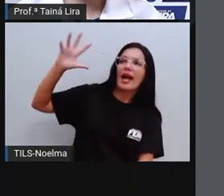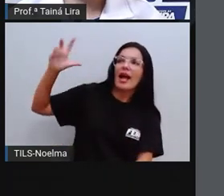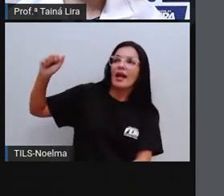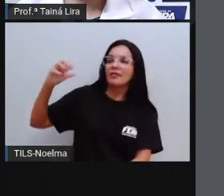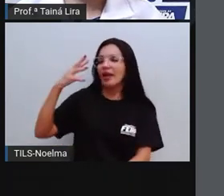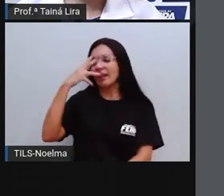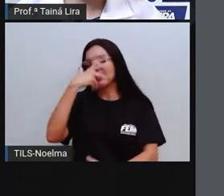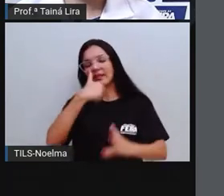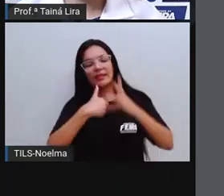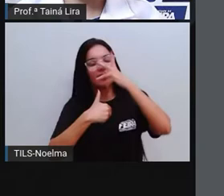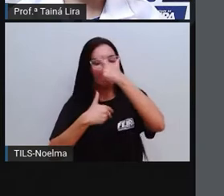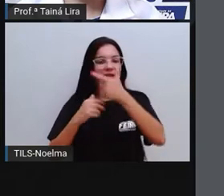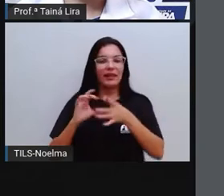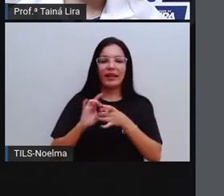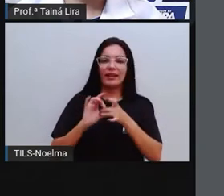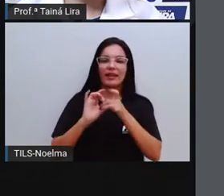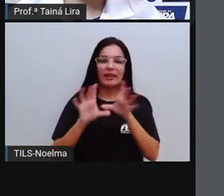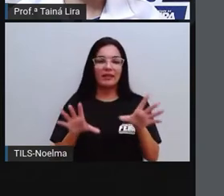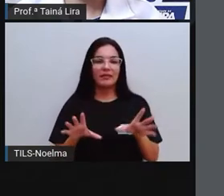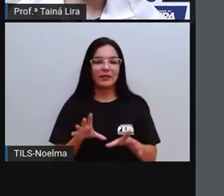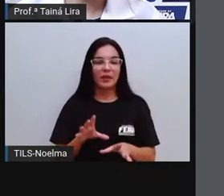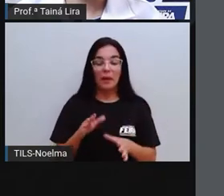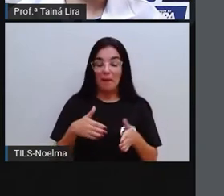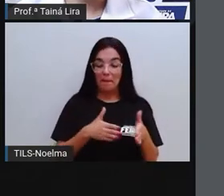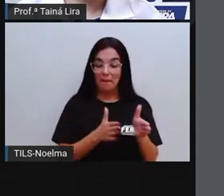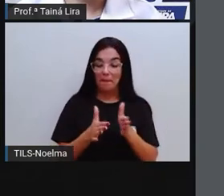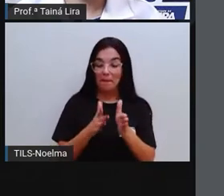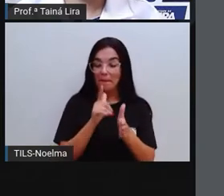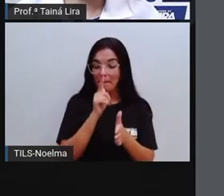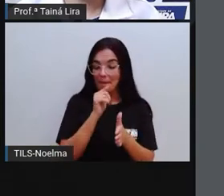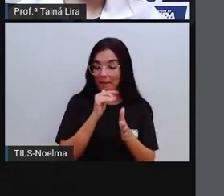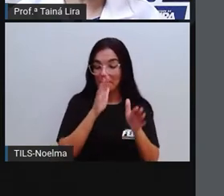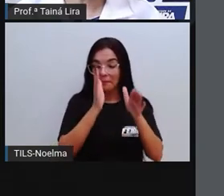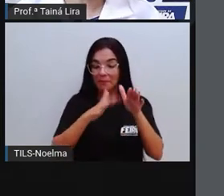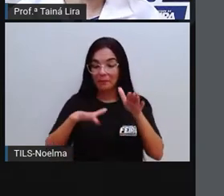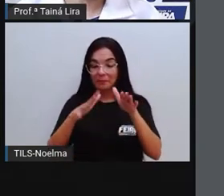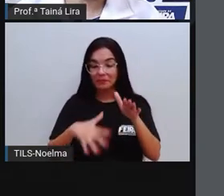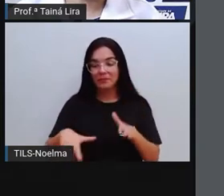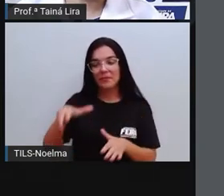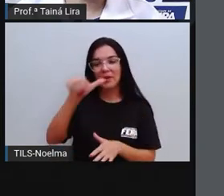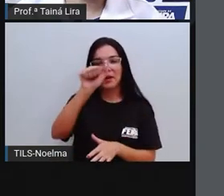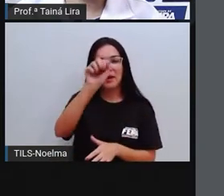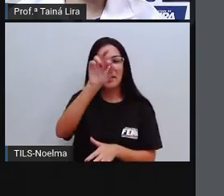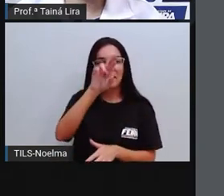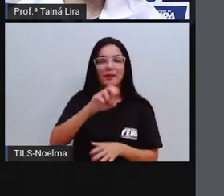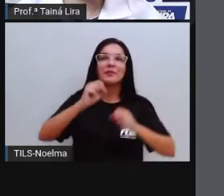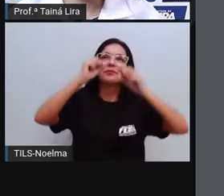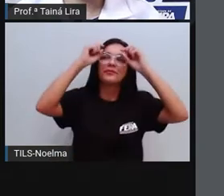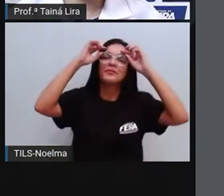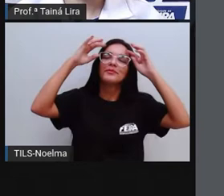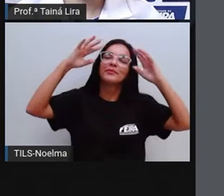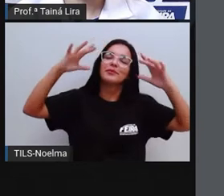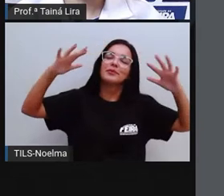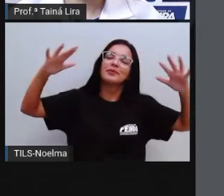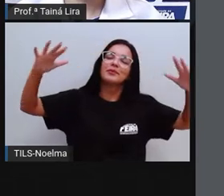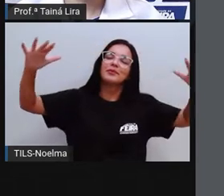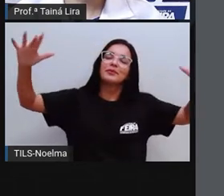Mariana é mar, é rio, ar e voa na imaginação.